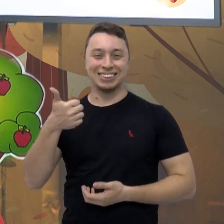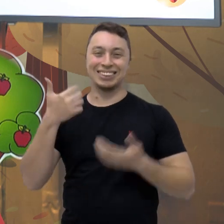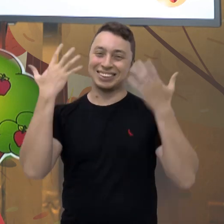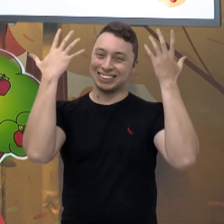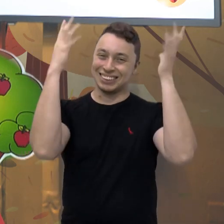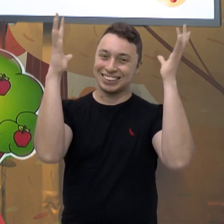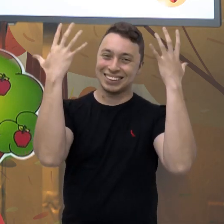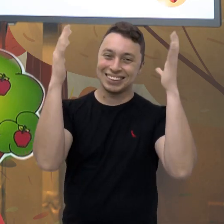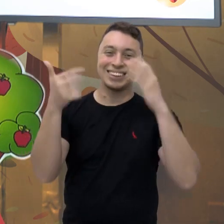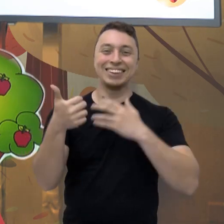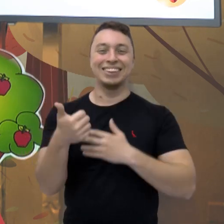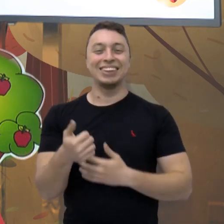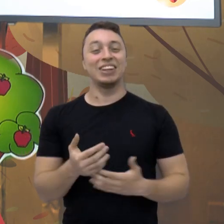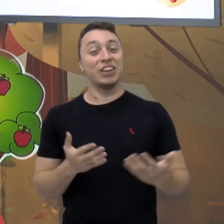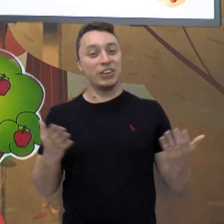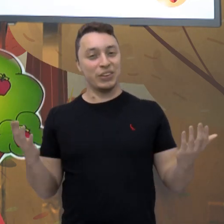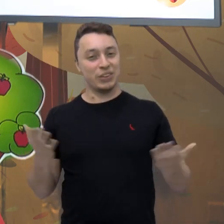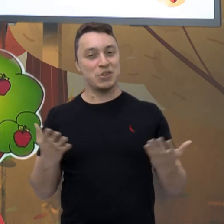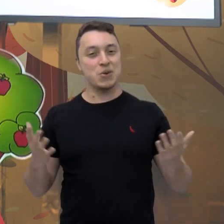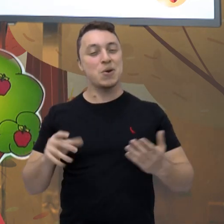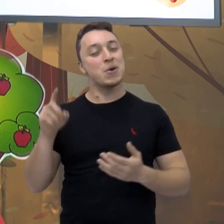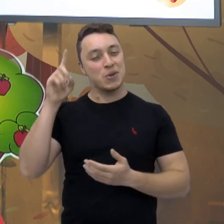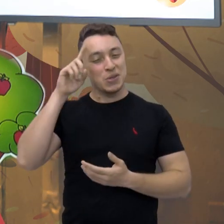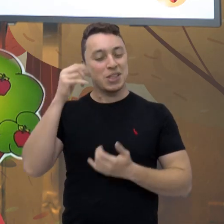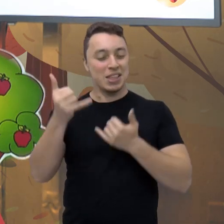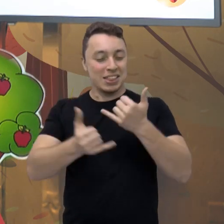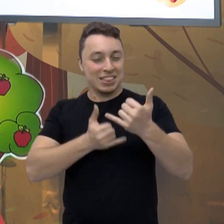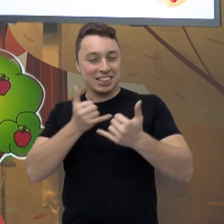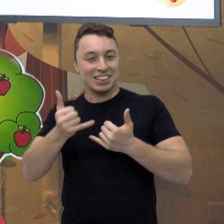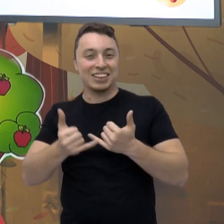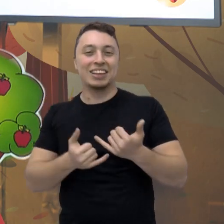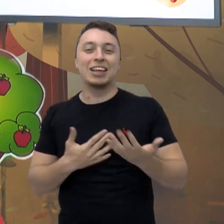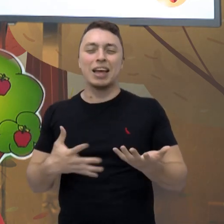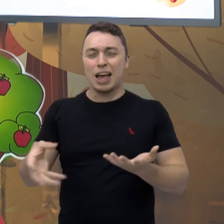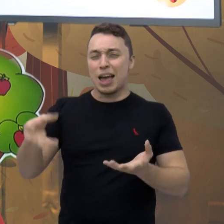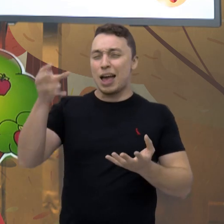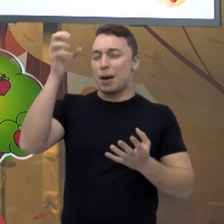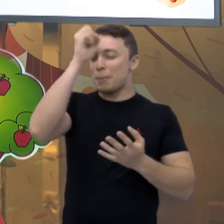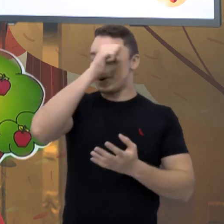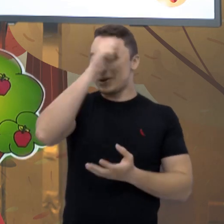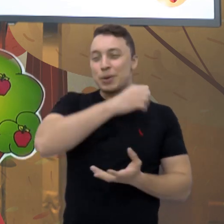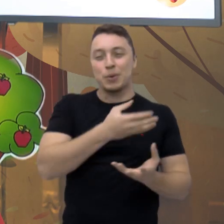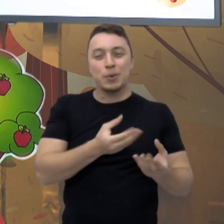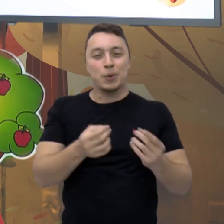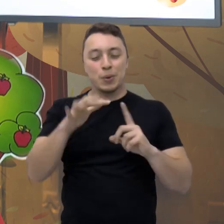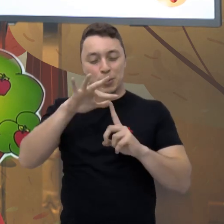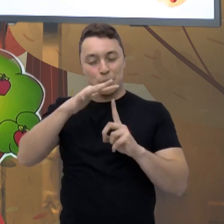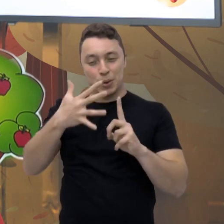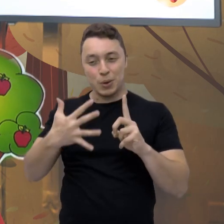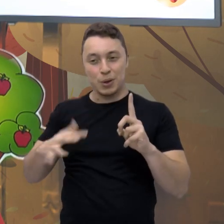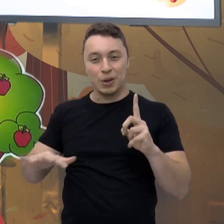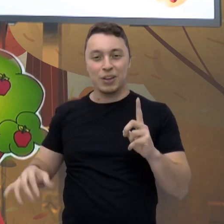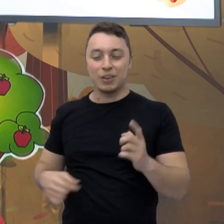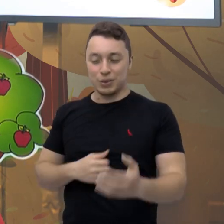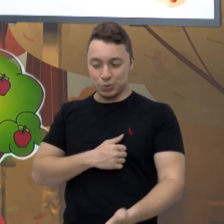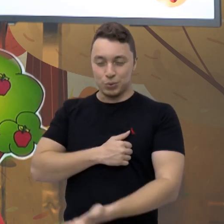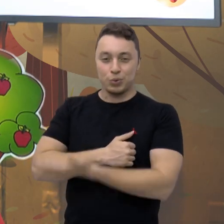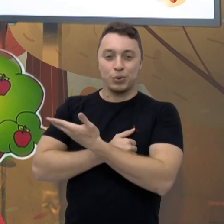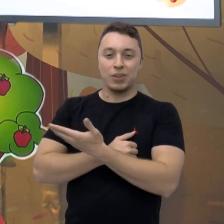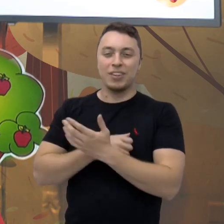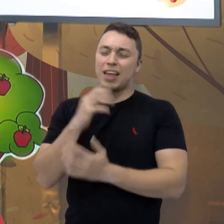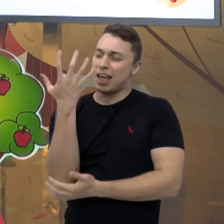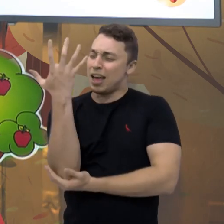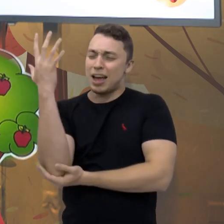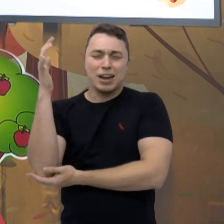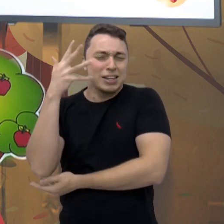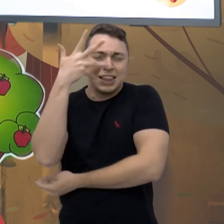parabéns. Hoje foi um dia divertido. Aprendemos o outono. Olha como no outono as árvores ficam lindas, né? Aprendemos que no